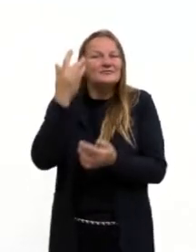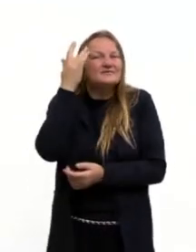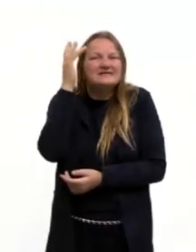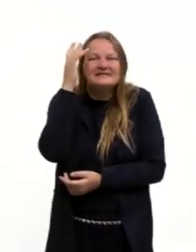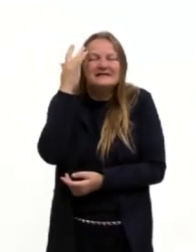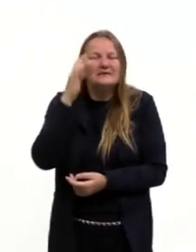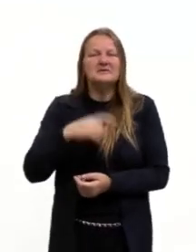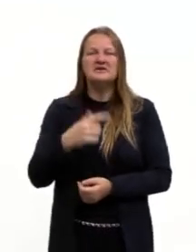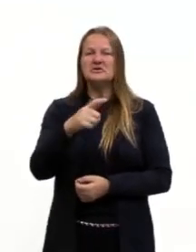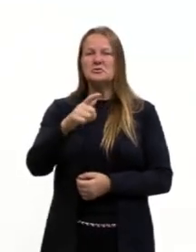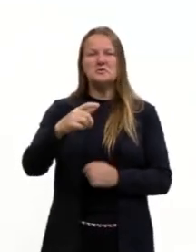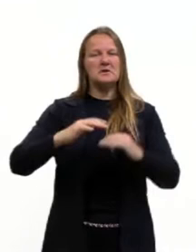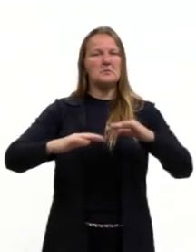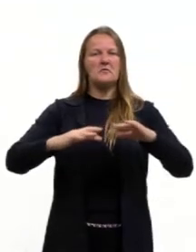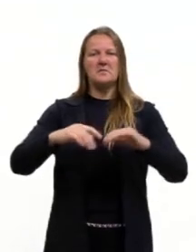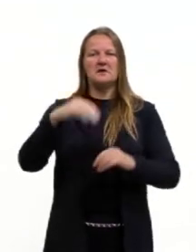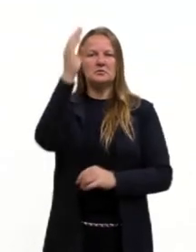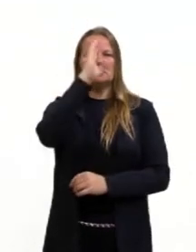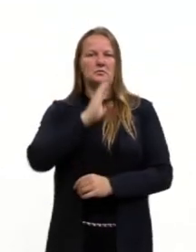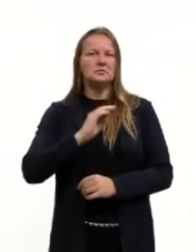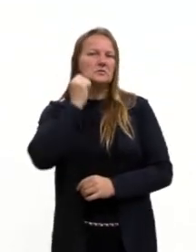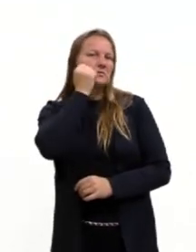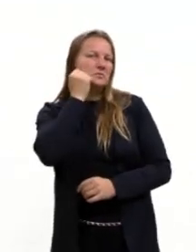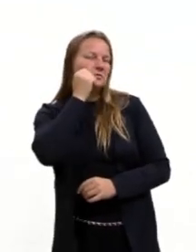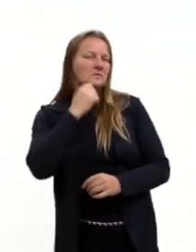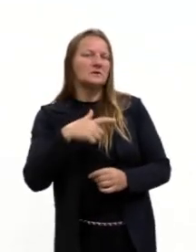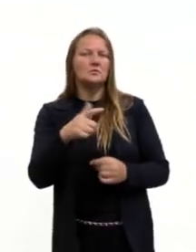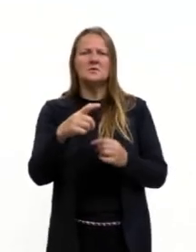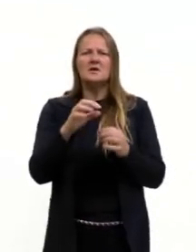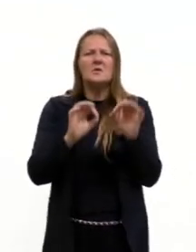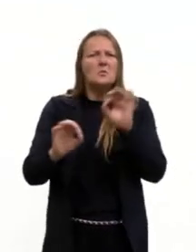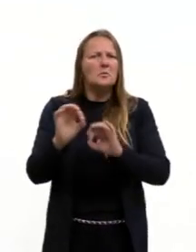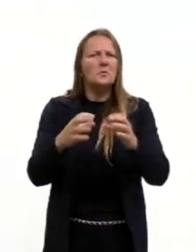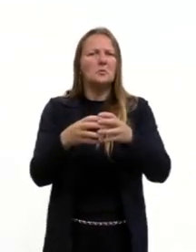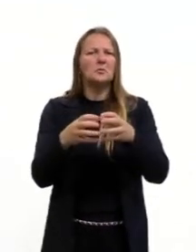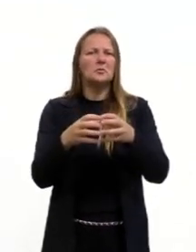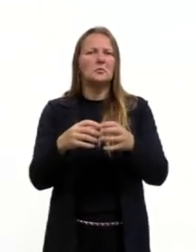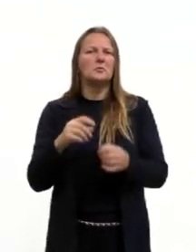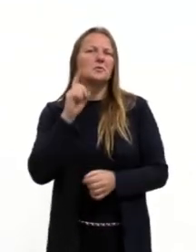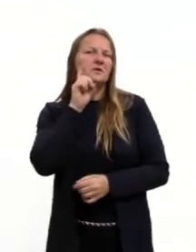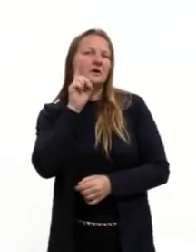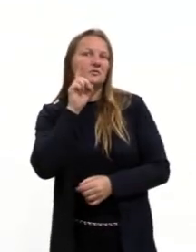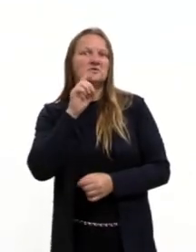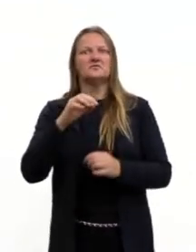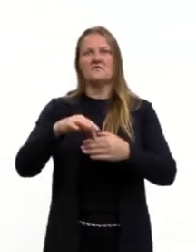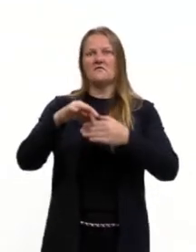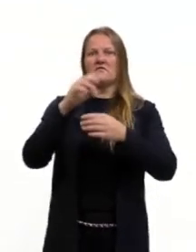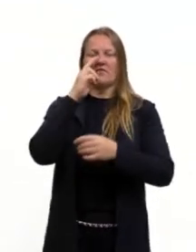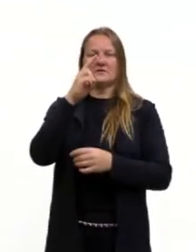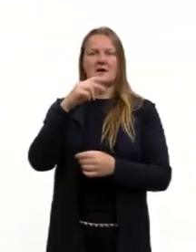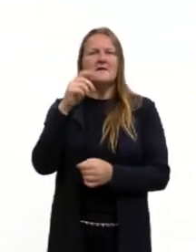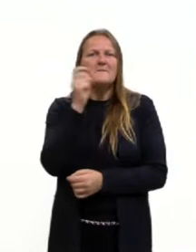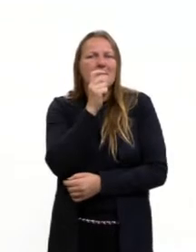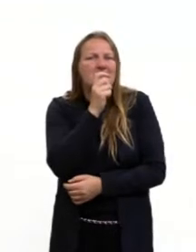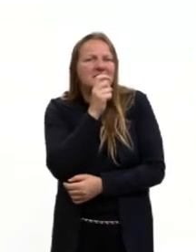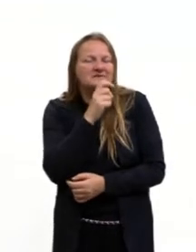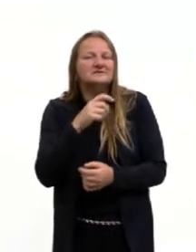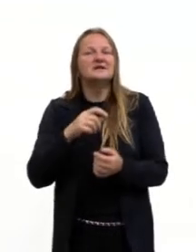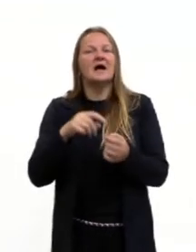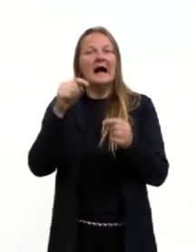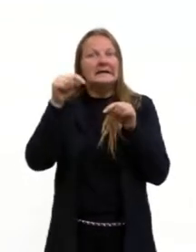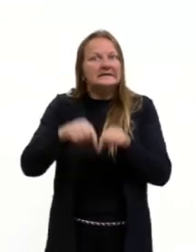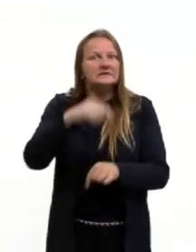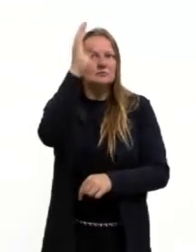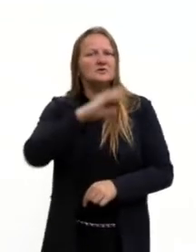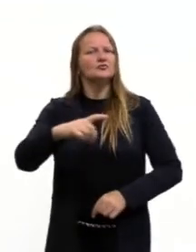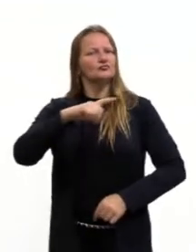não existiu o movimento negro no Brasil, que não tinham organizações que nem nos Estados Unidos. Isso é uma mentira, isso é uma falácia. E aqui